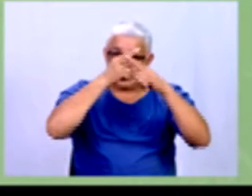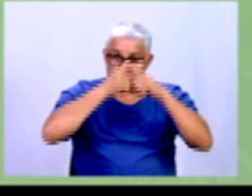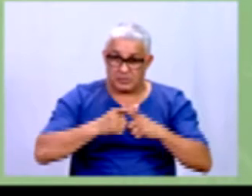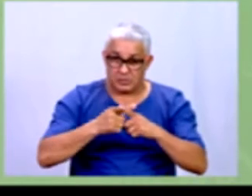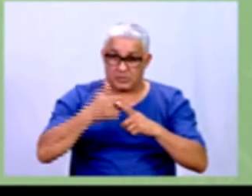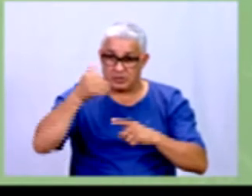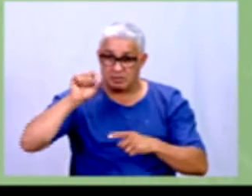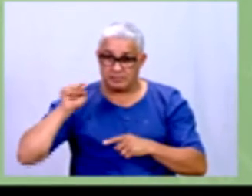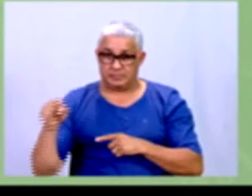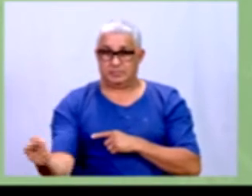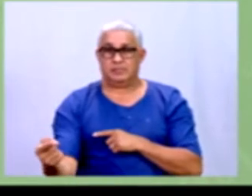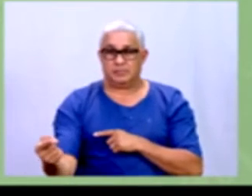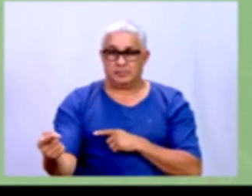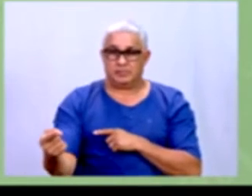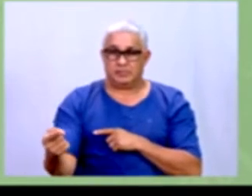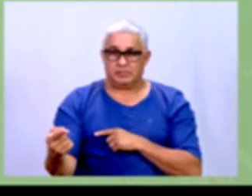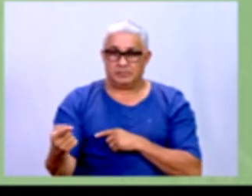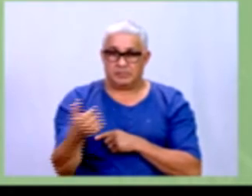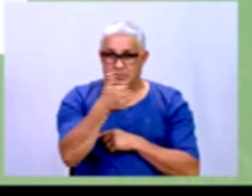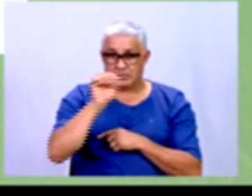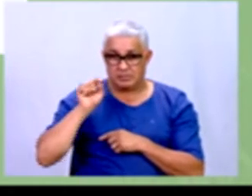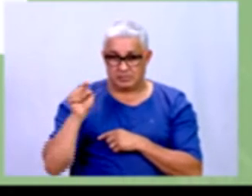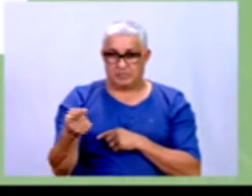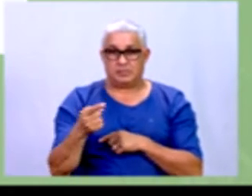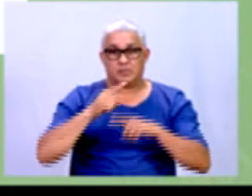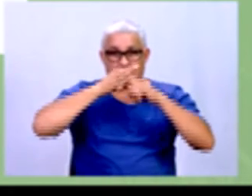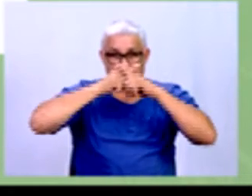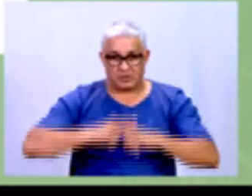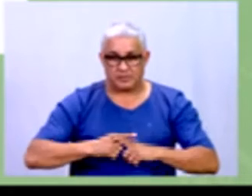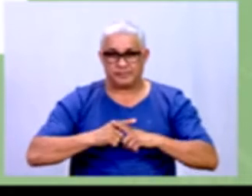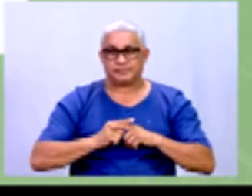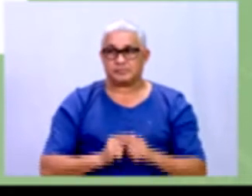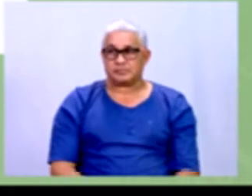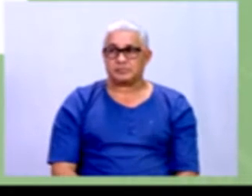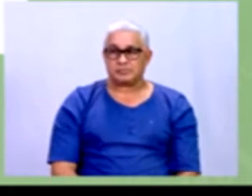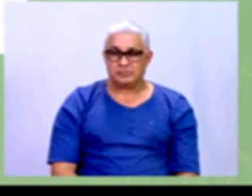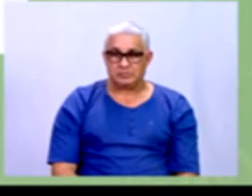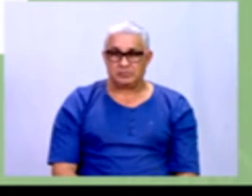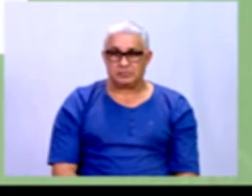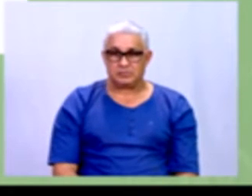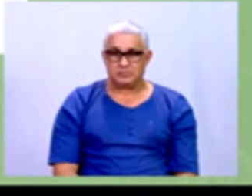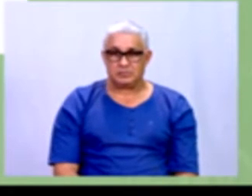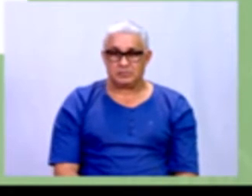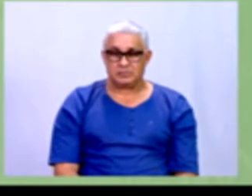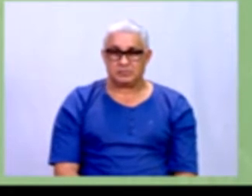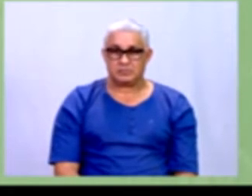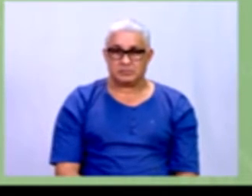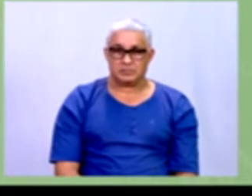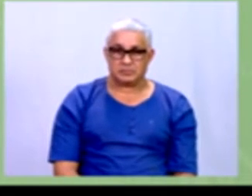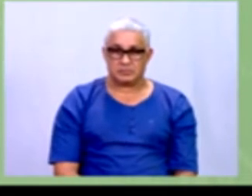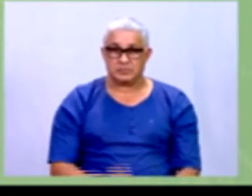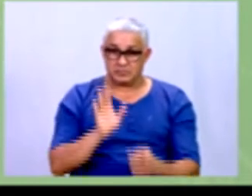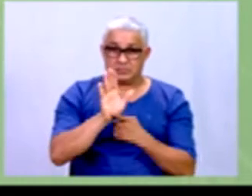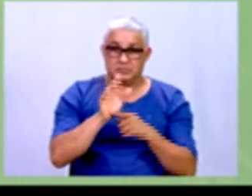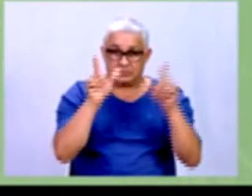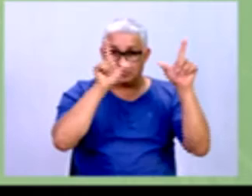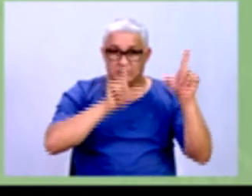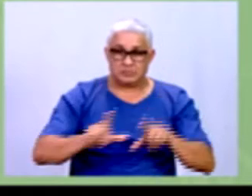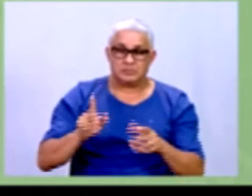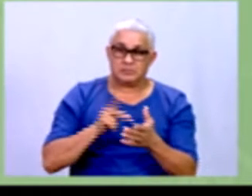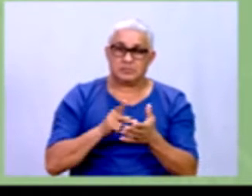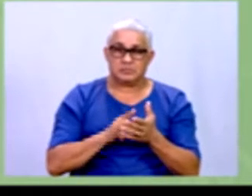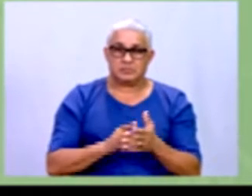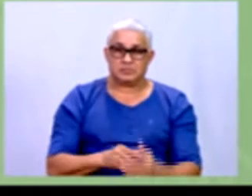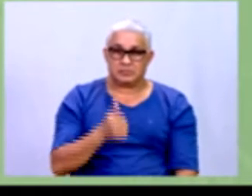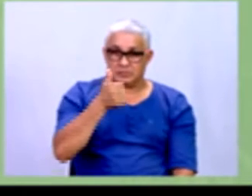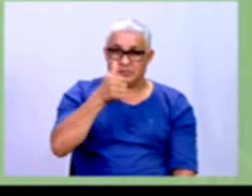por 100.000 e é isso que ele é isso que está sendo feito aqui no nosso slide na verdade o nosso slide